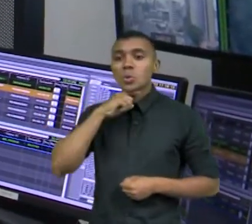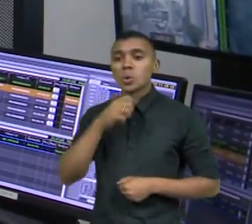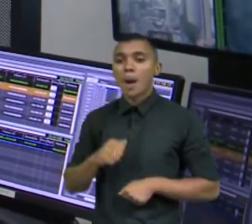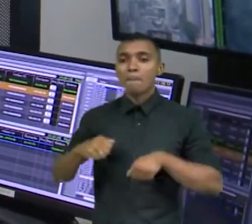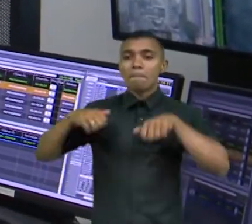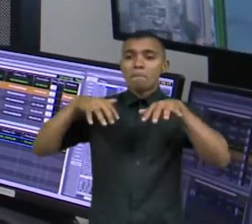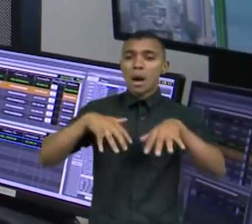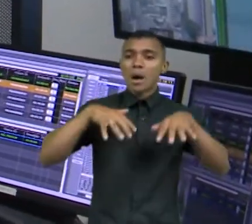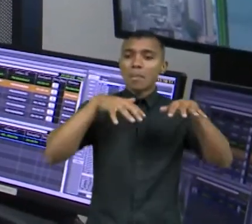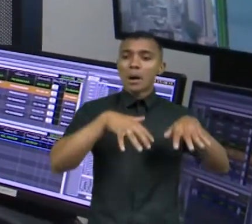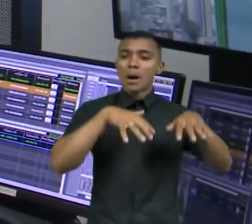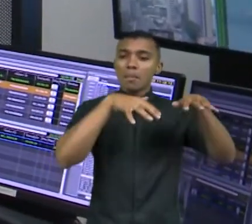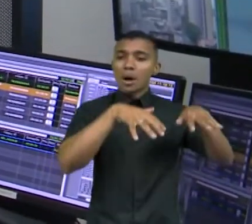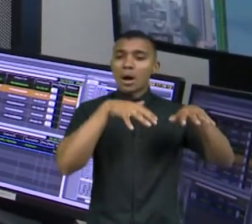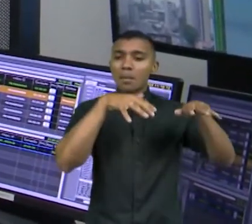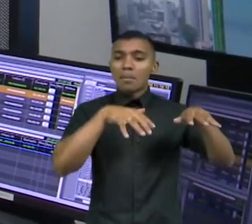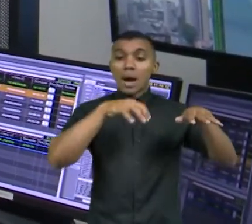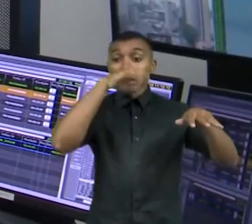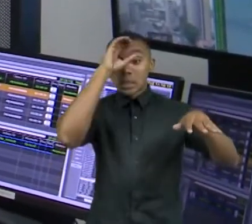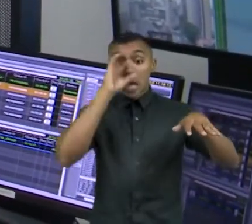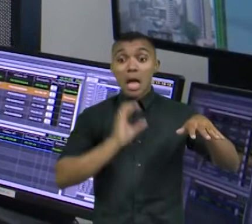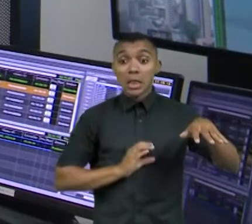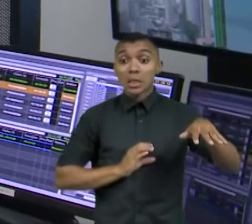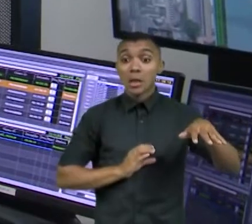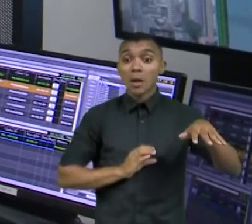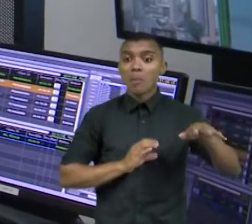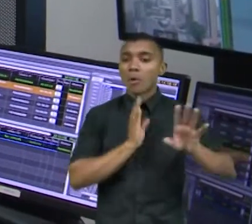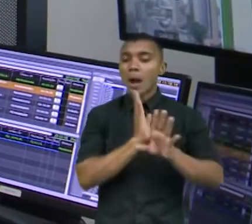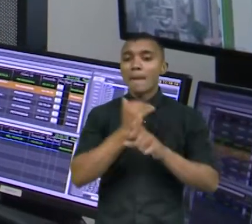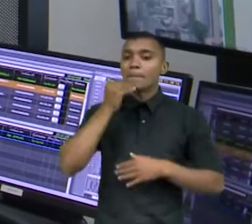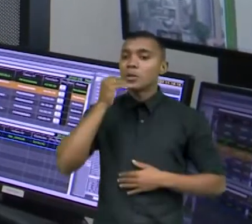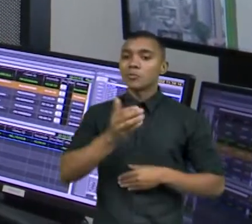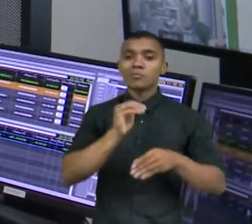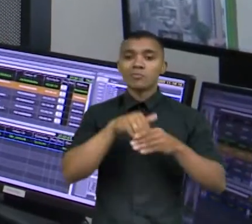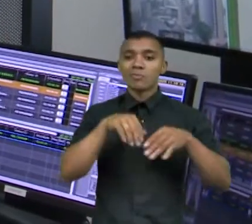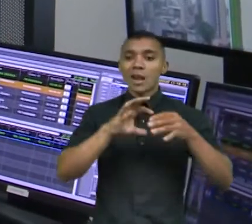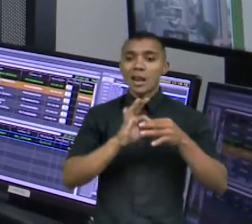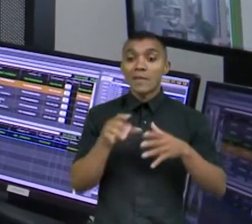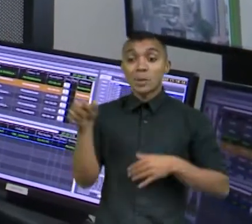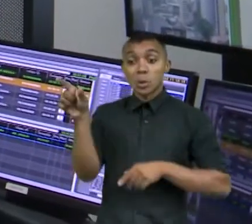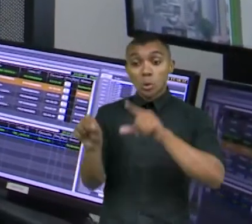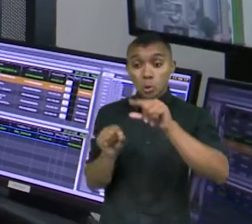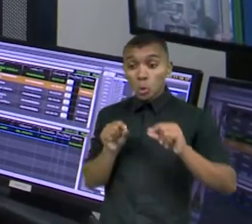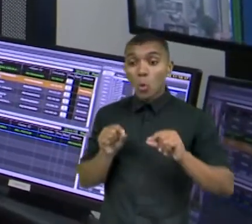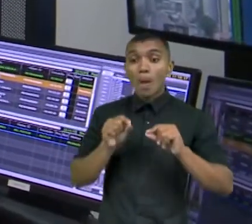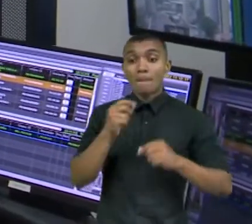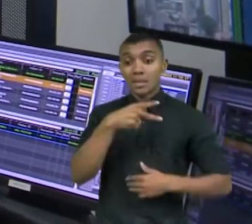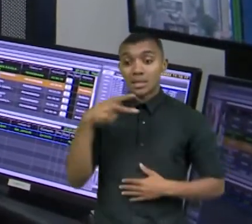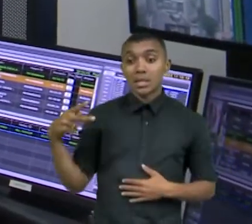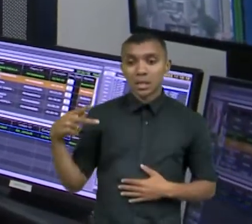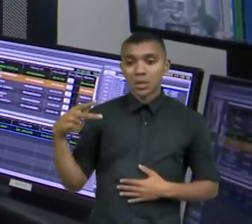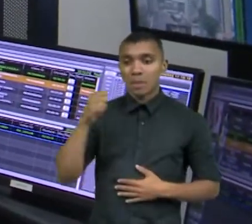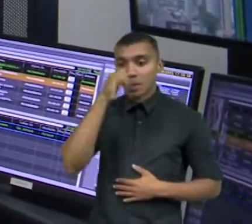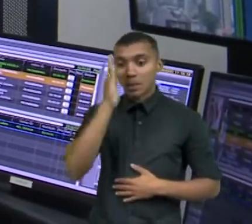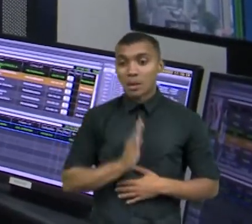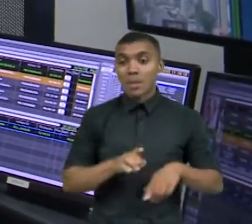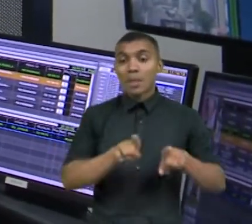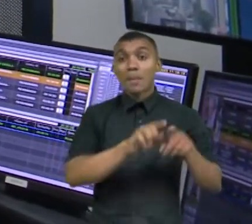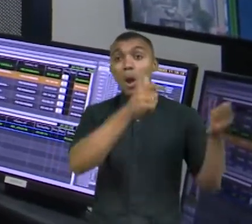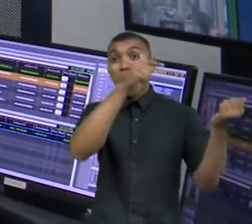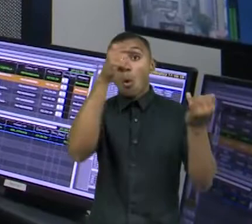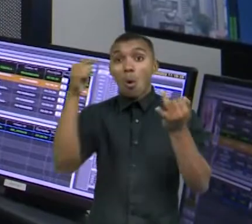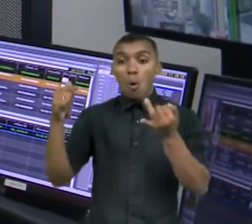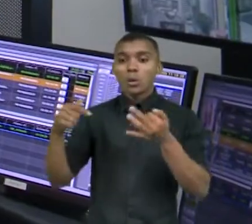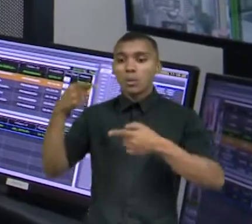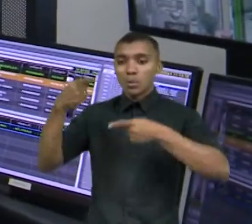legítima de cidadania ao impedir o voto direto para presidente da República e representantes de outros cargos majoritários.